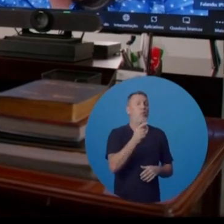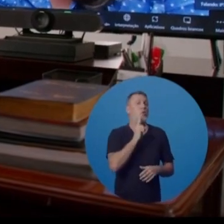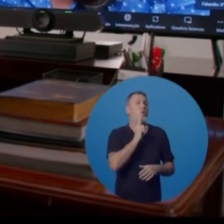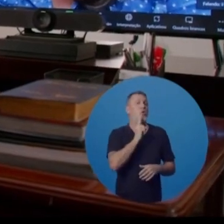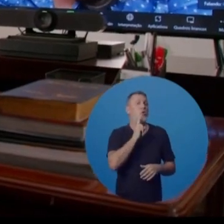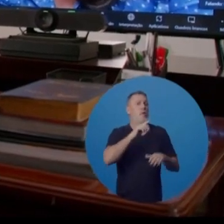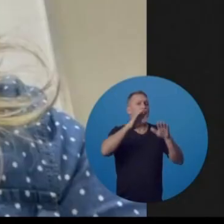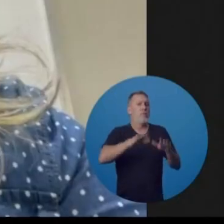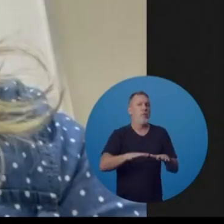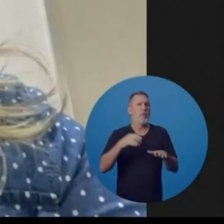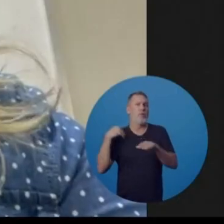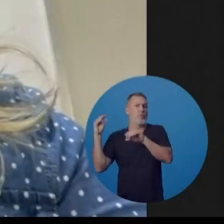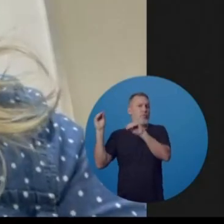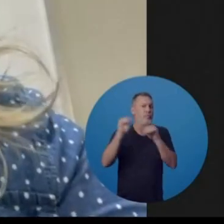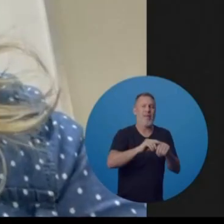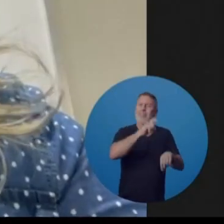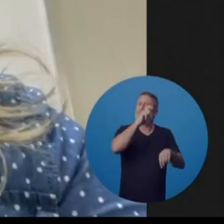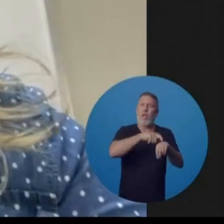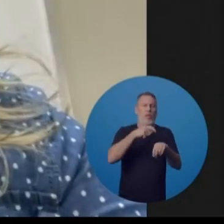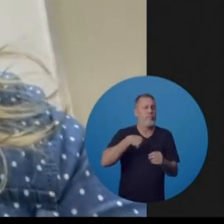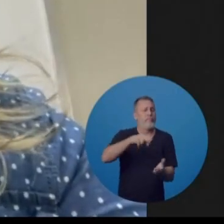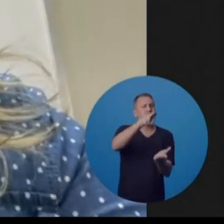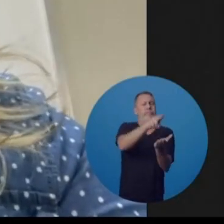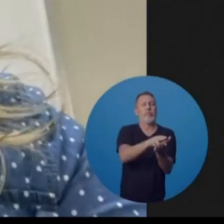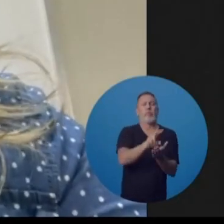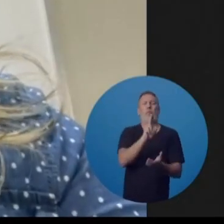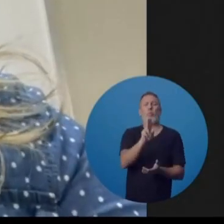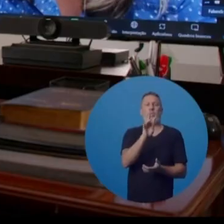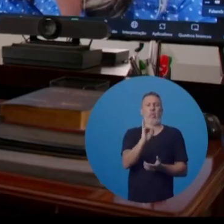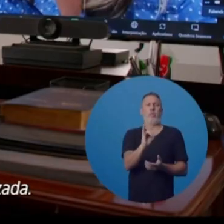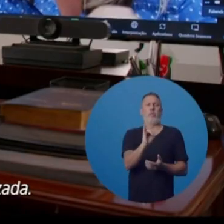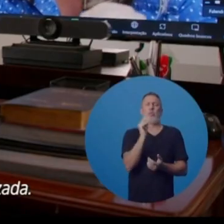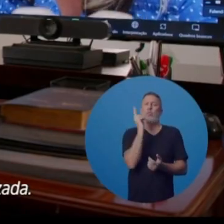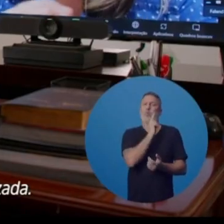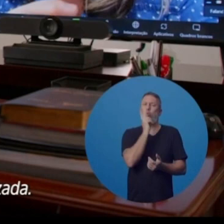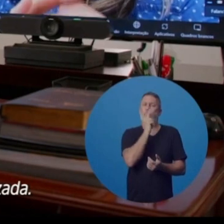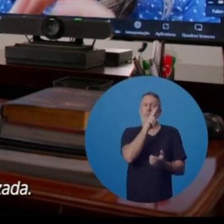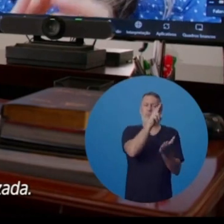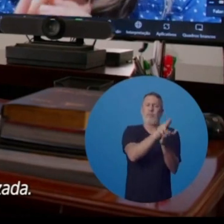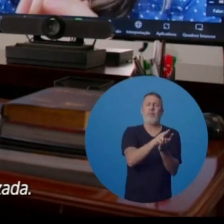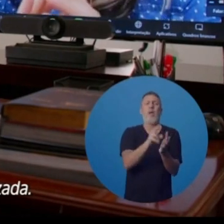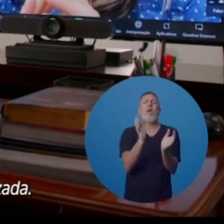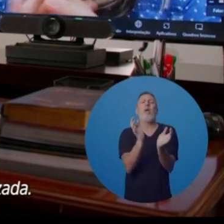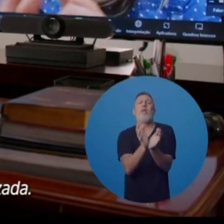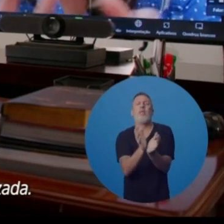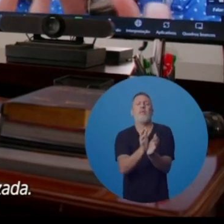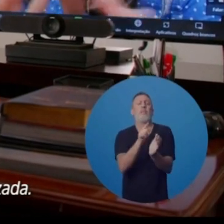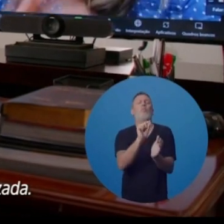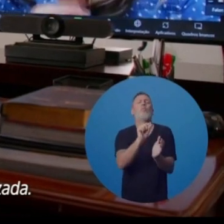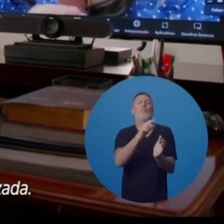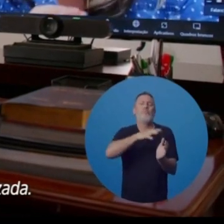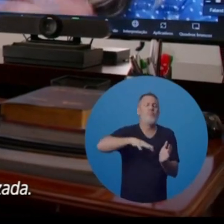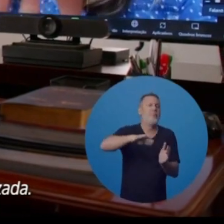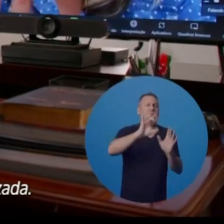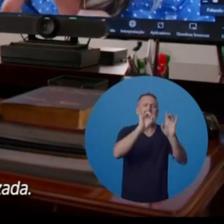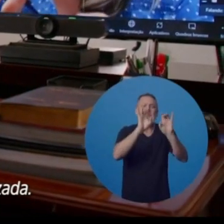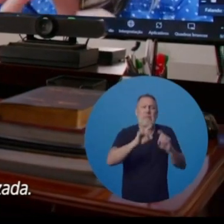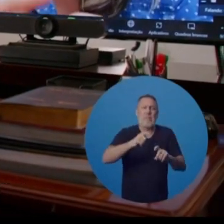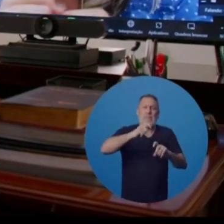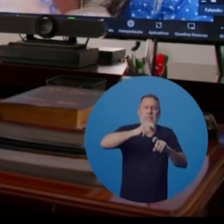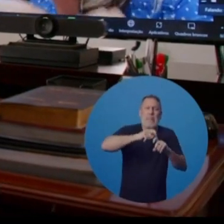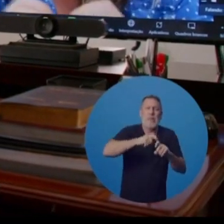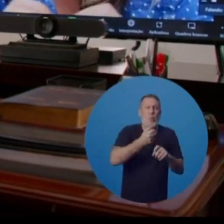21 dias. Cheguei já dando a entrada na UTI. E é assim, era uma equipe completamente